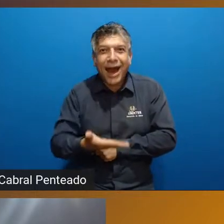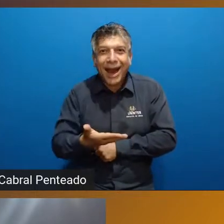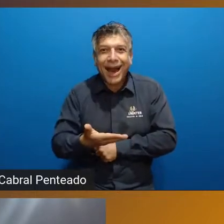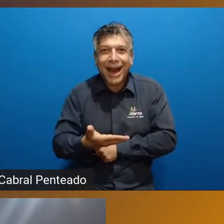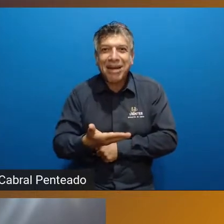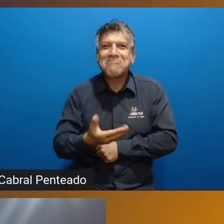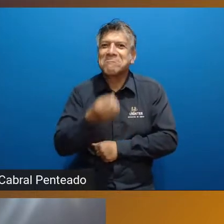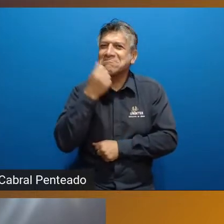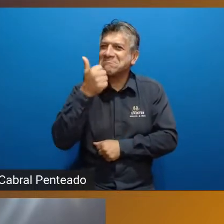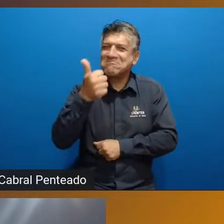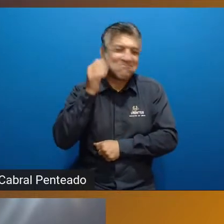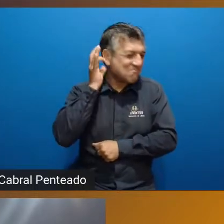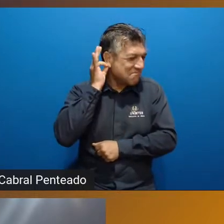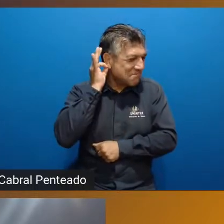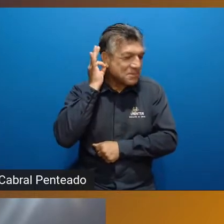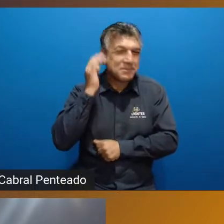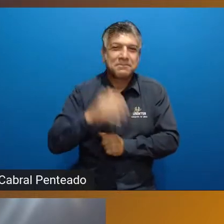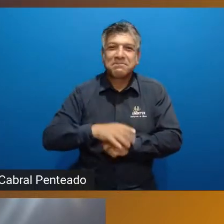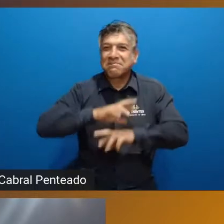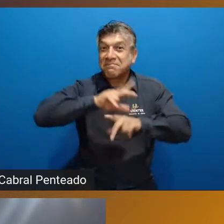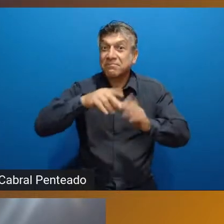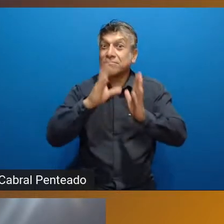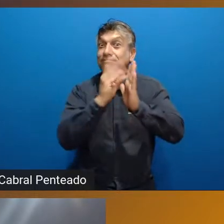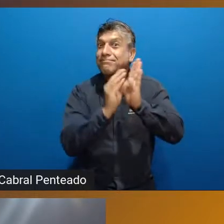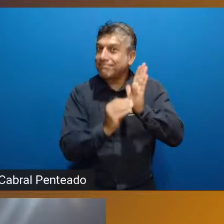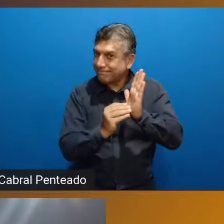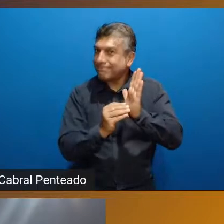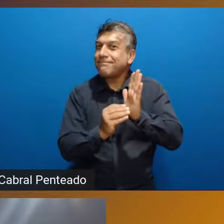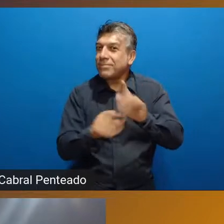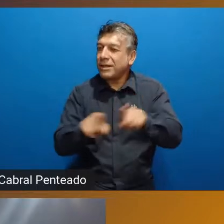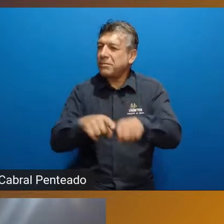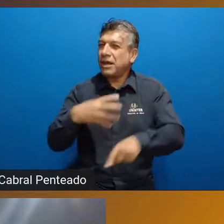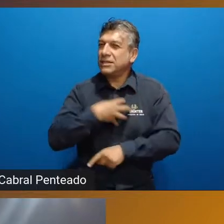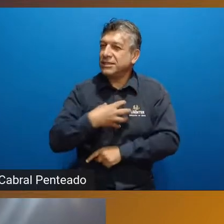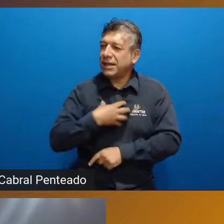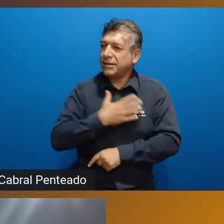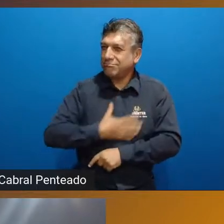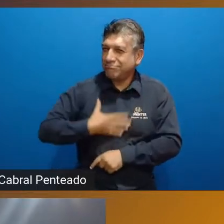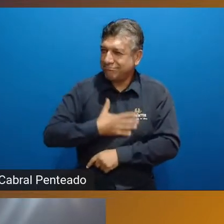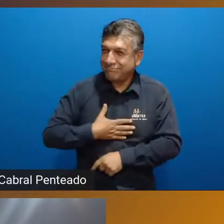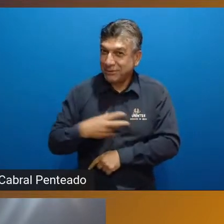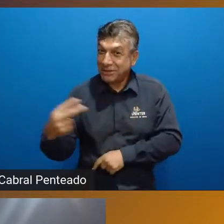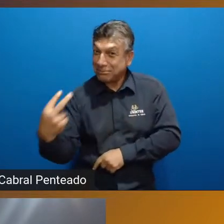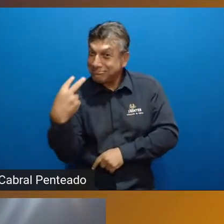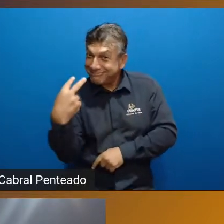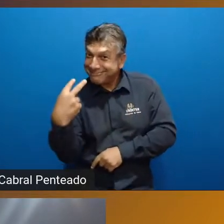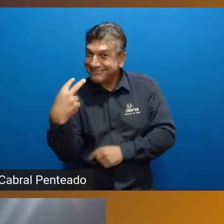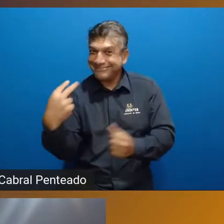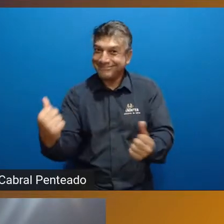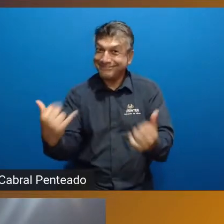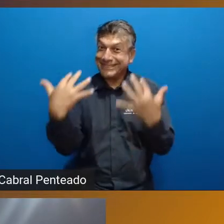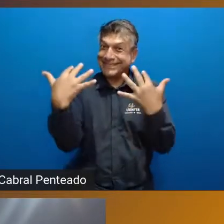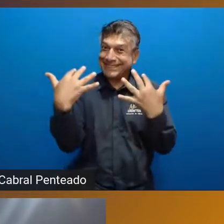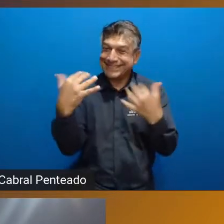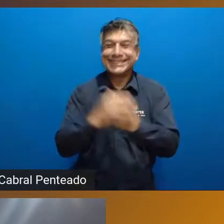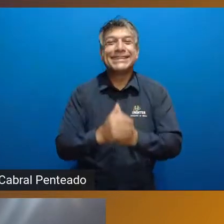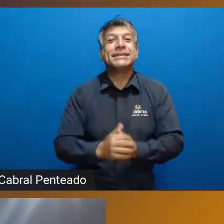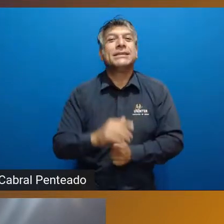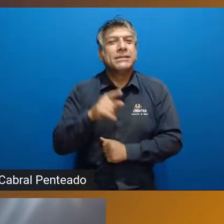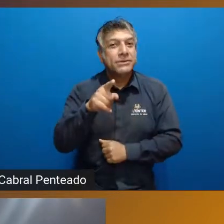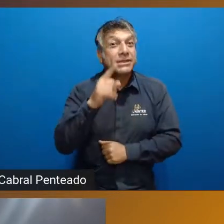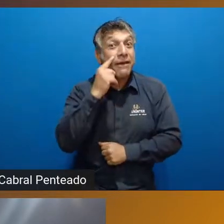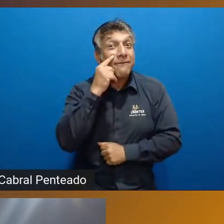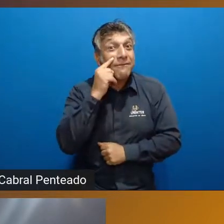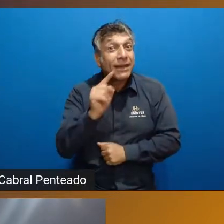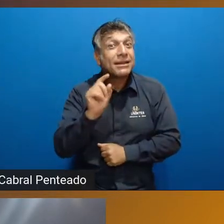Um evento muito bacana, com muito conteúdo e de uma forma muito gostosa de assistir. procure acompanhar as coisas